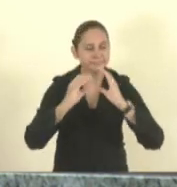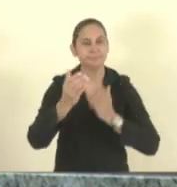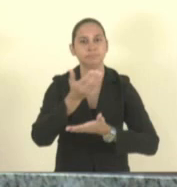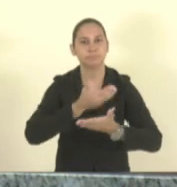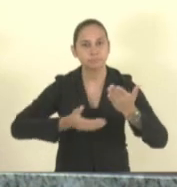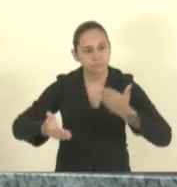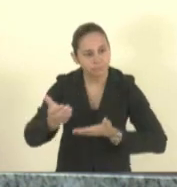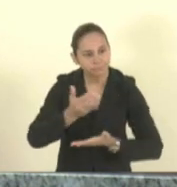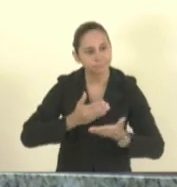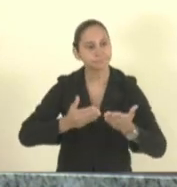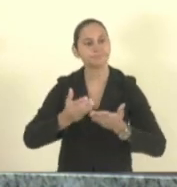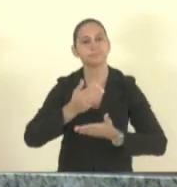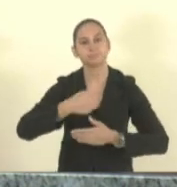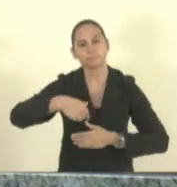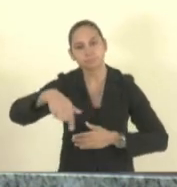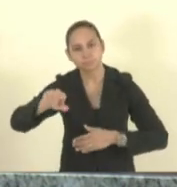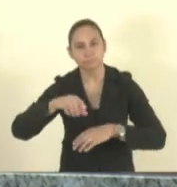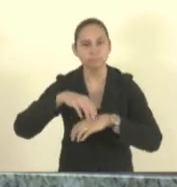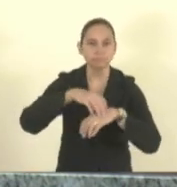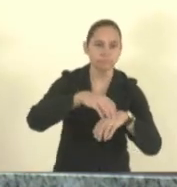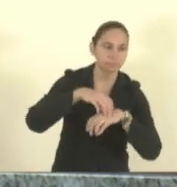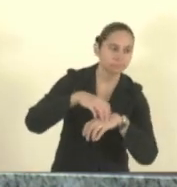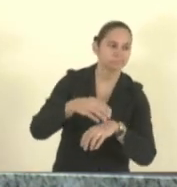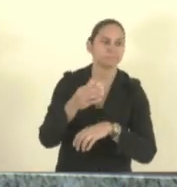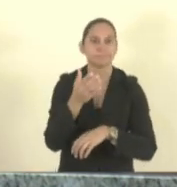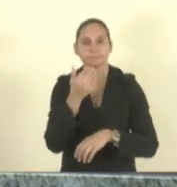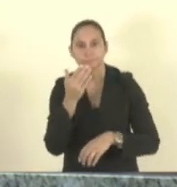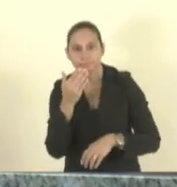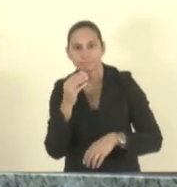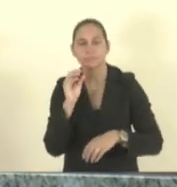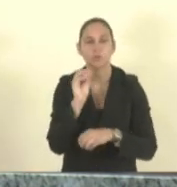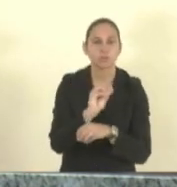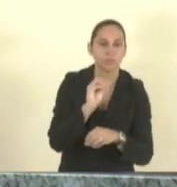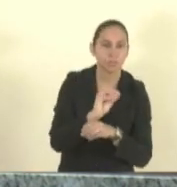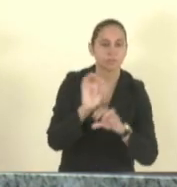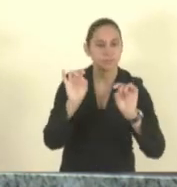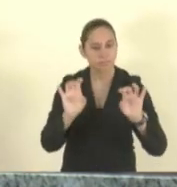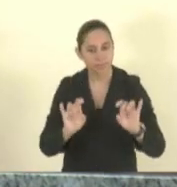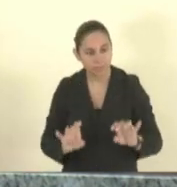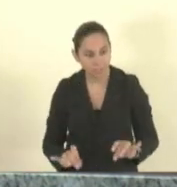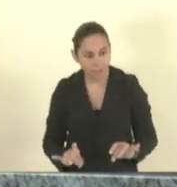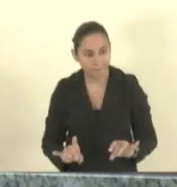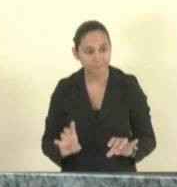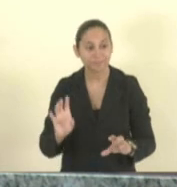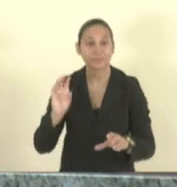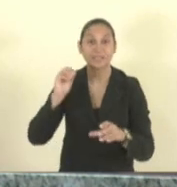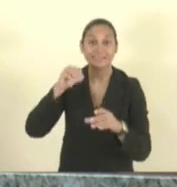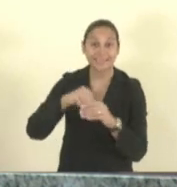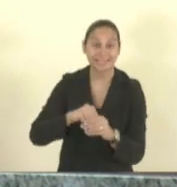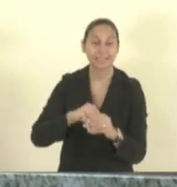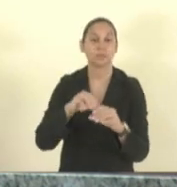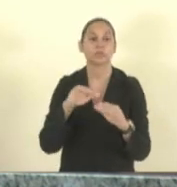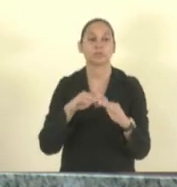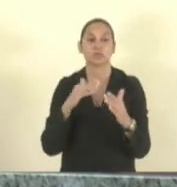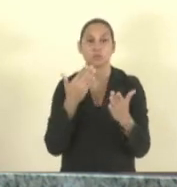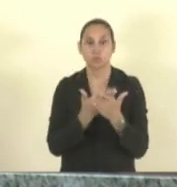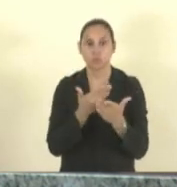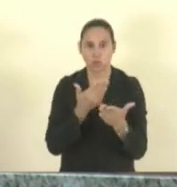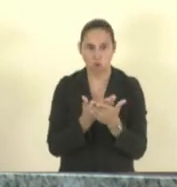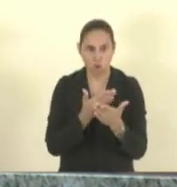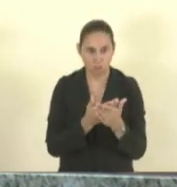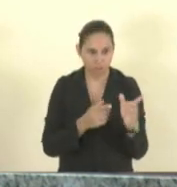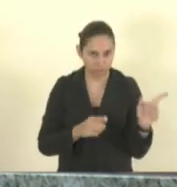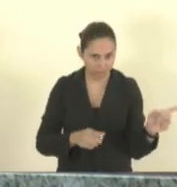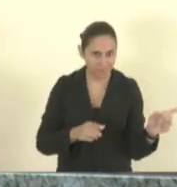social locomoção alimentação e cuidados especiais a instituição de ensino em que esse estudante